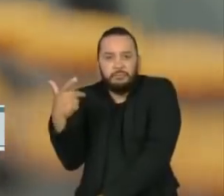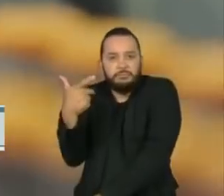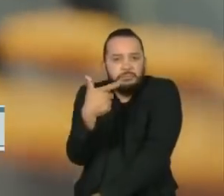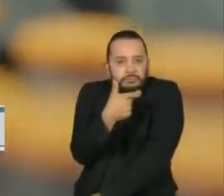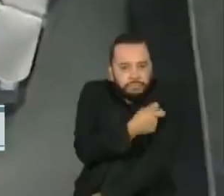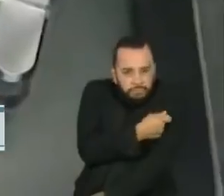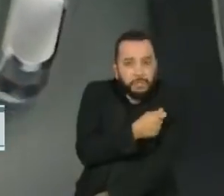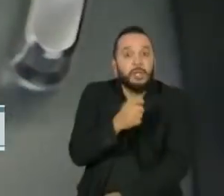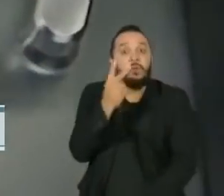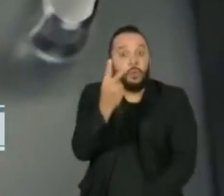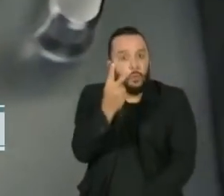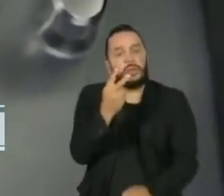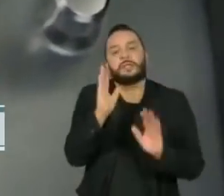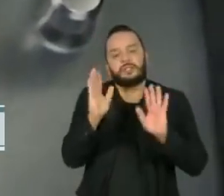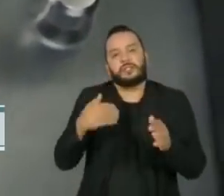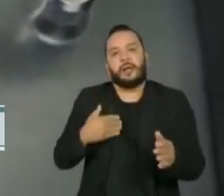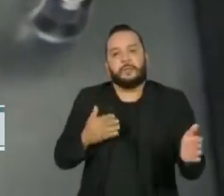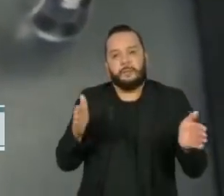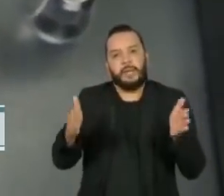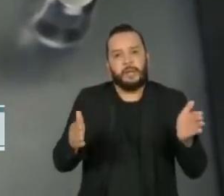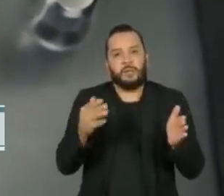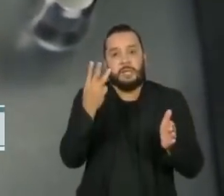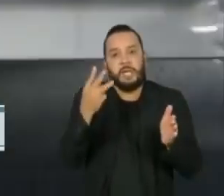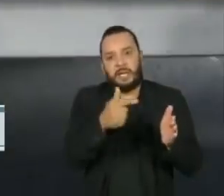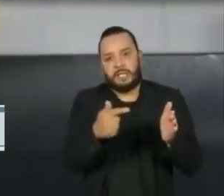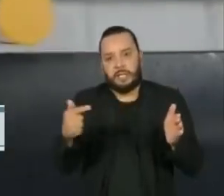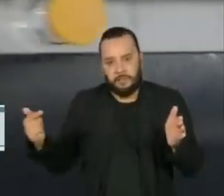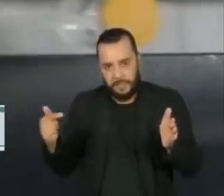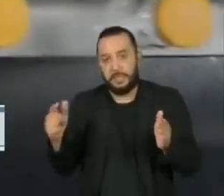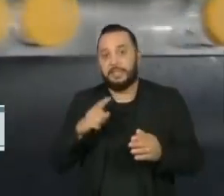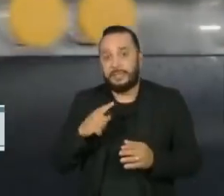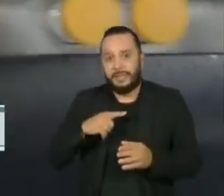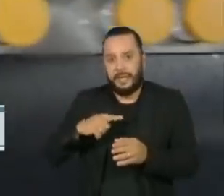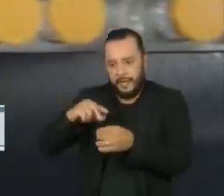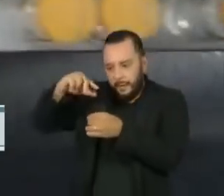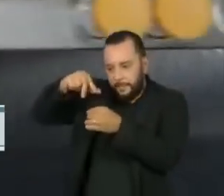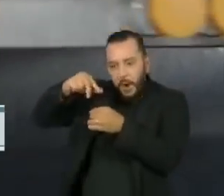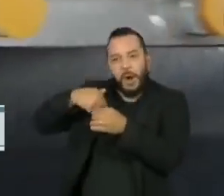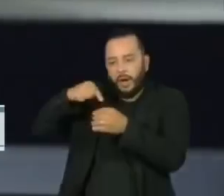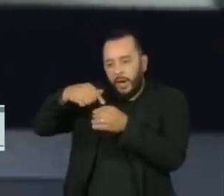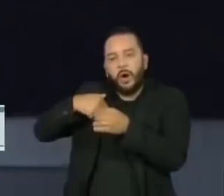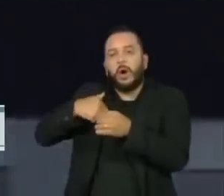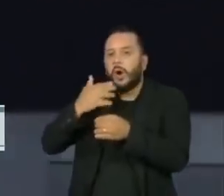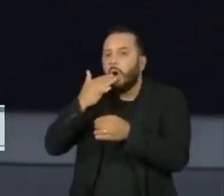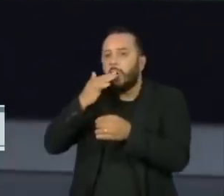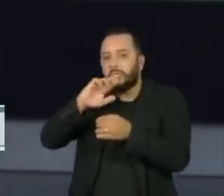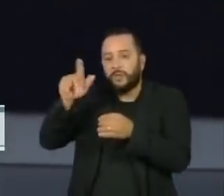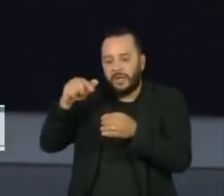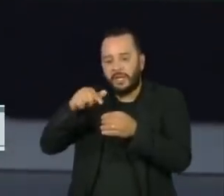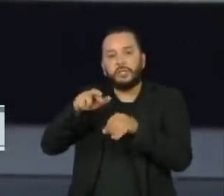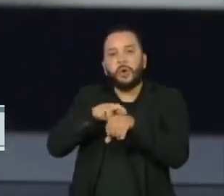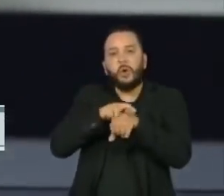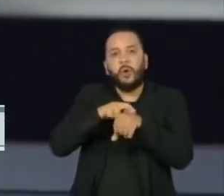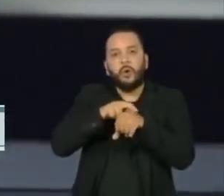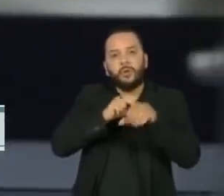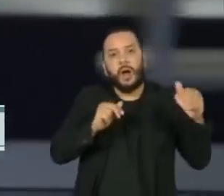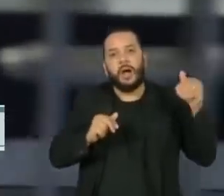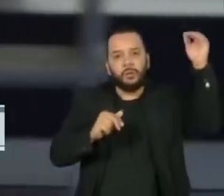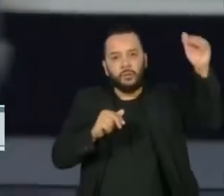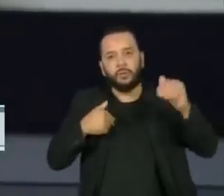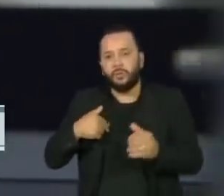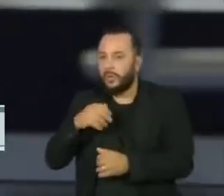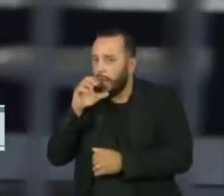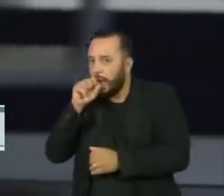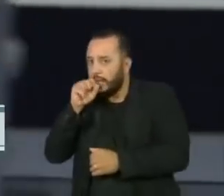Para oferecer maior segurança, os frascos terão cores diferentes. Roxo para adultos e adolescentes